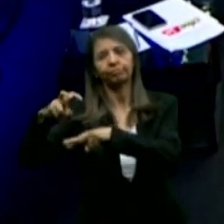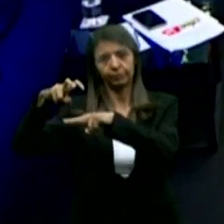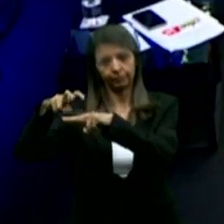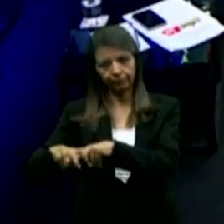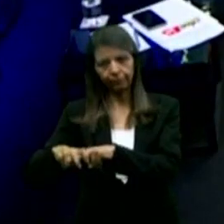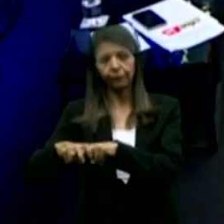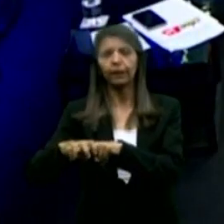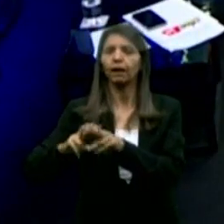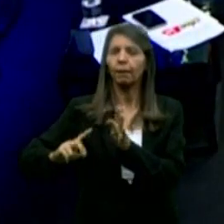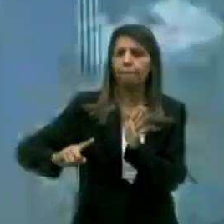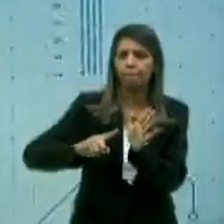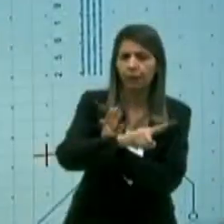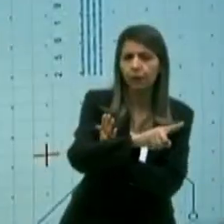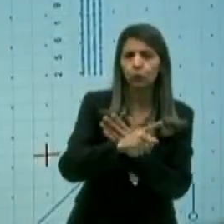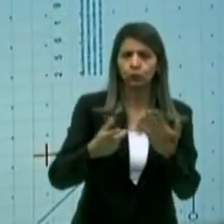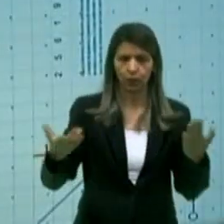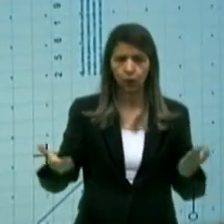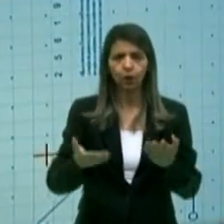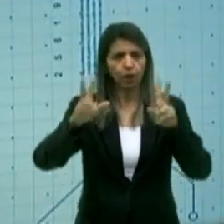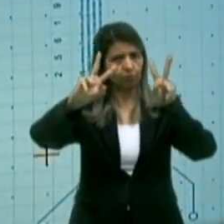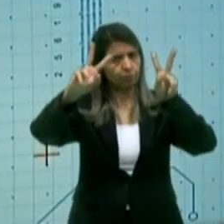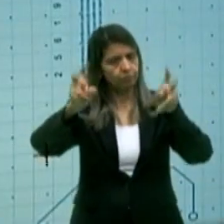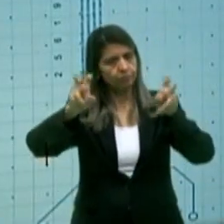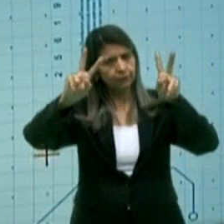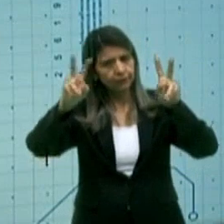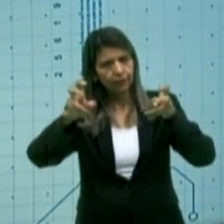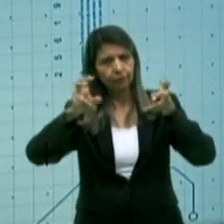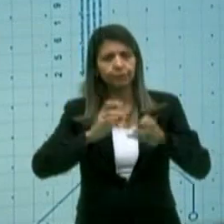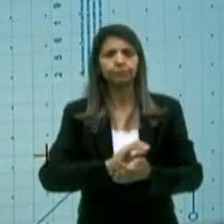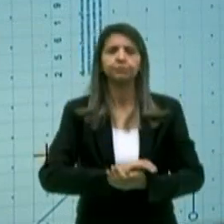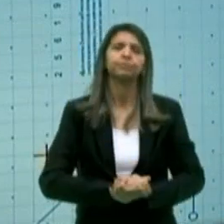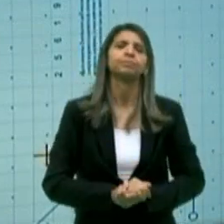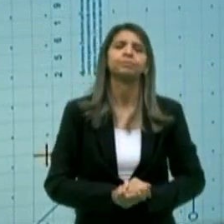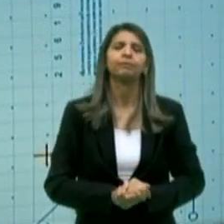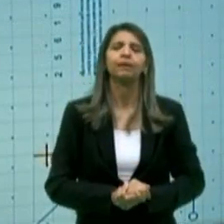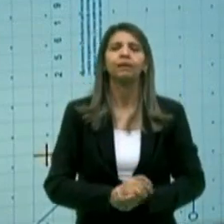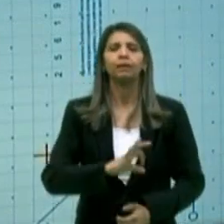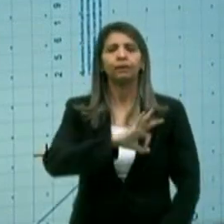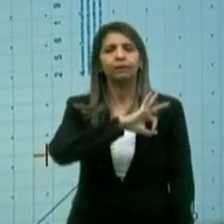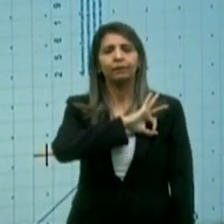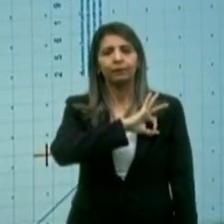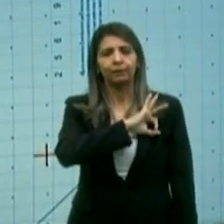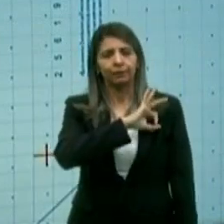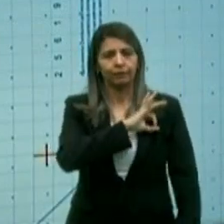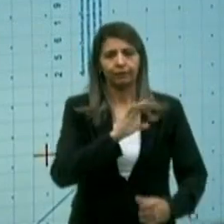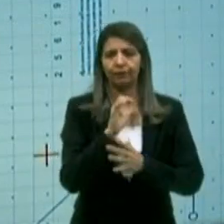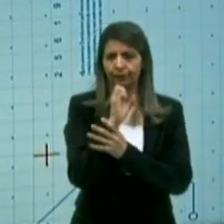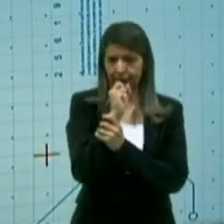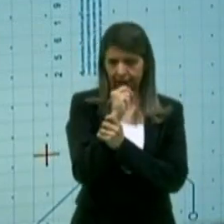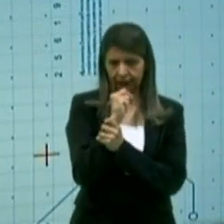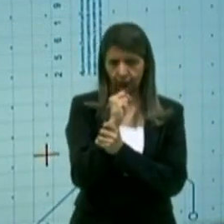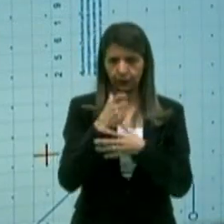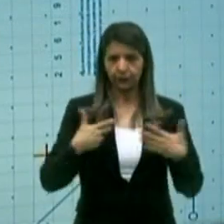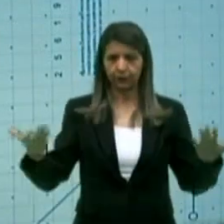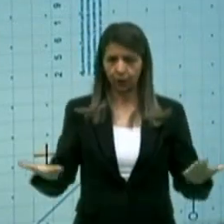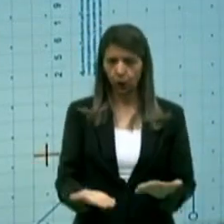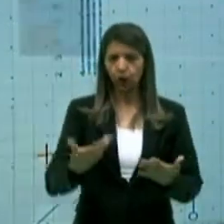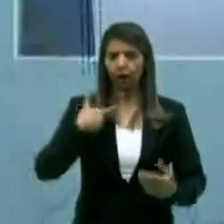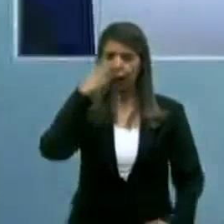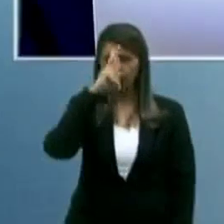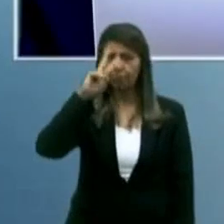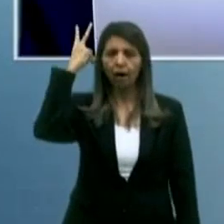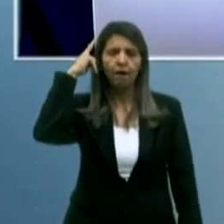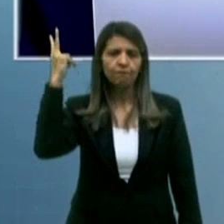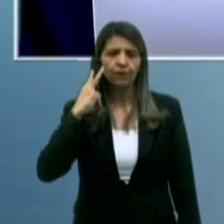A pergunta que será feita, aliás, o tema da próxima pergunta, que é segurança. Lembrando que agora, veneziano, só